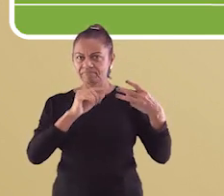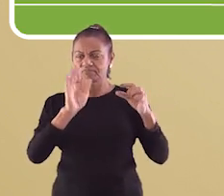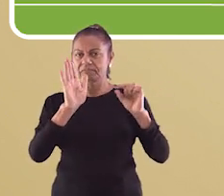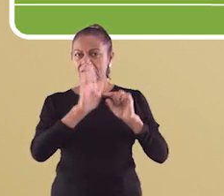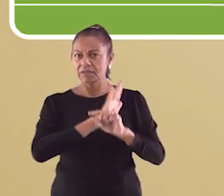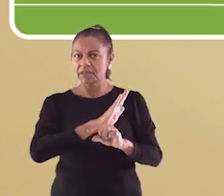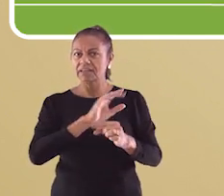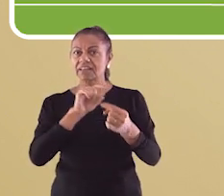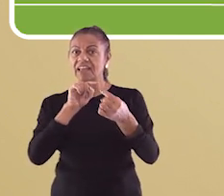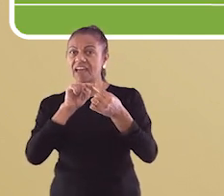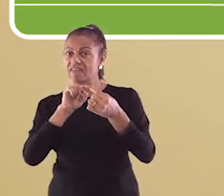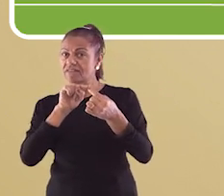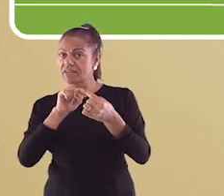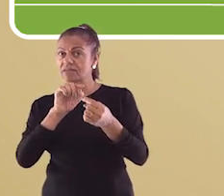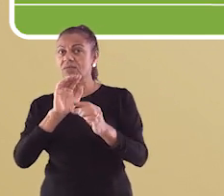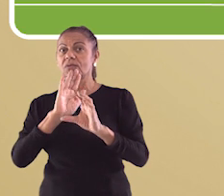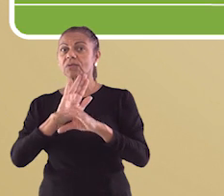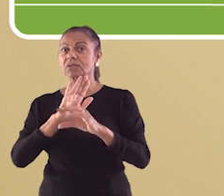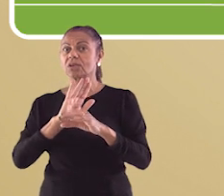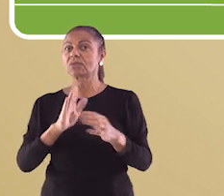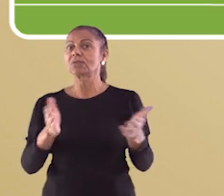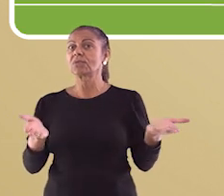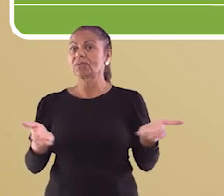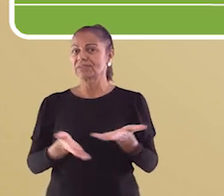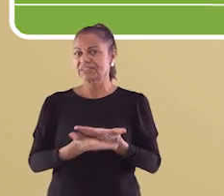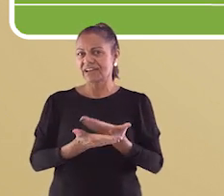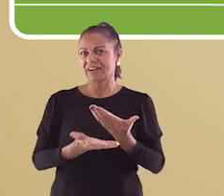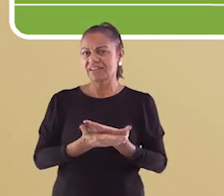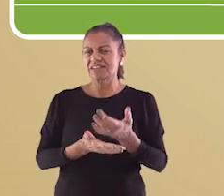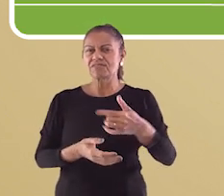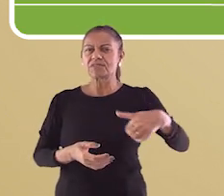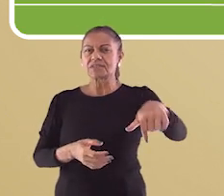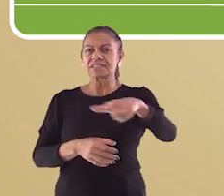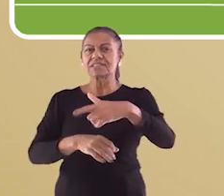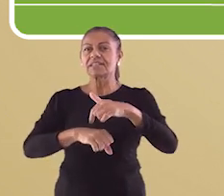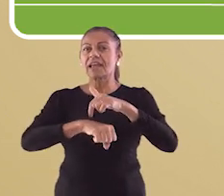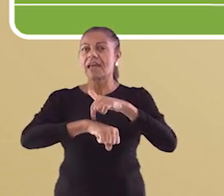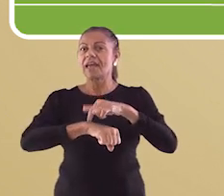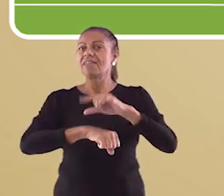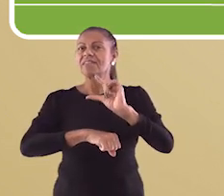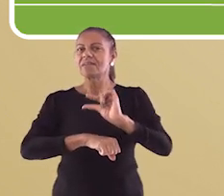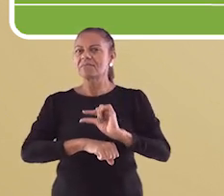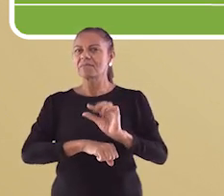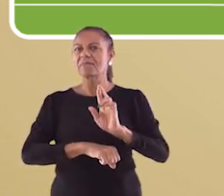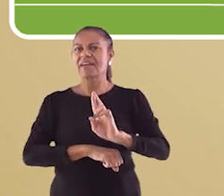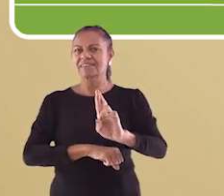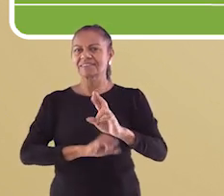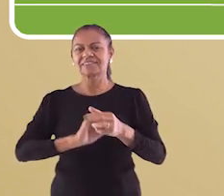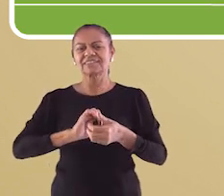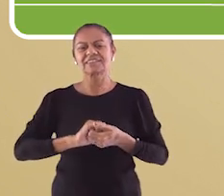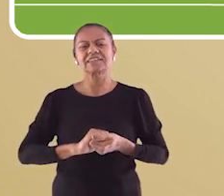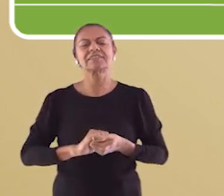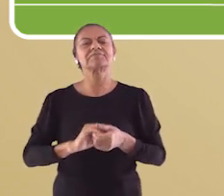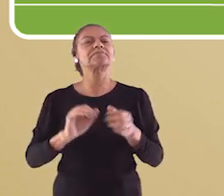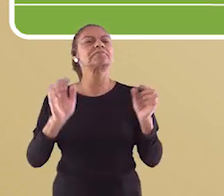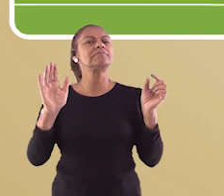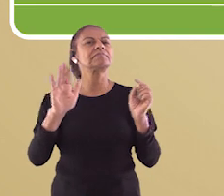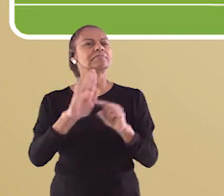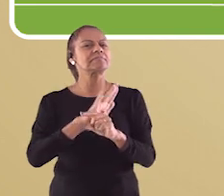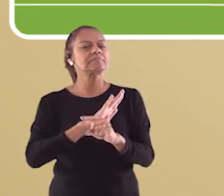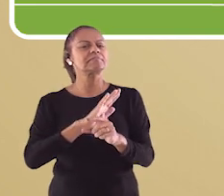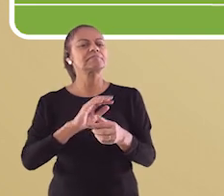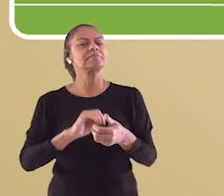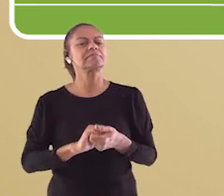objetivas elaboradas a partir do conteúdo da aula de hoje. Você terá 15 segundos para responder as questões.